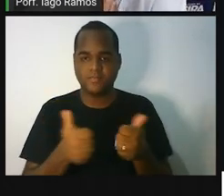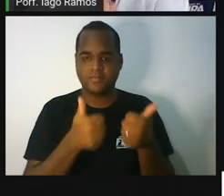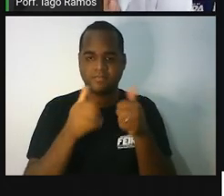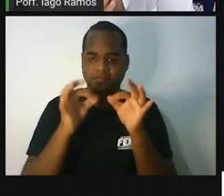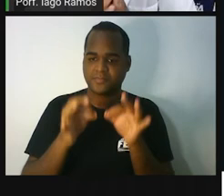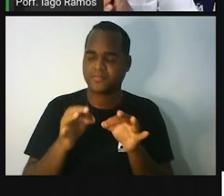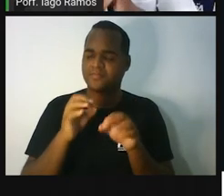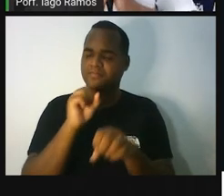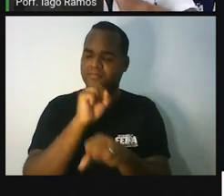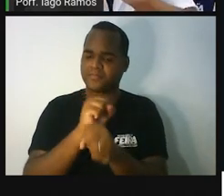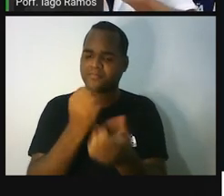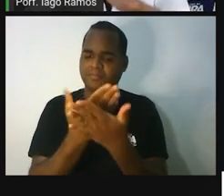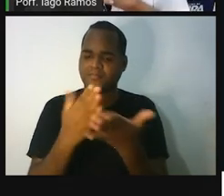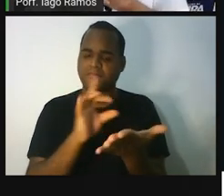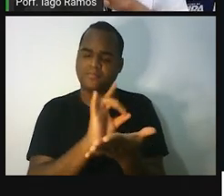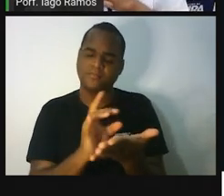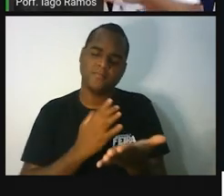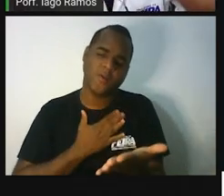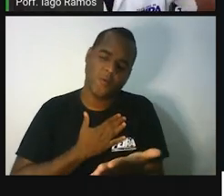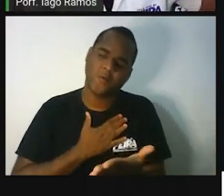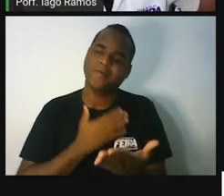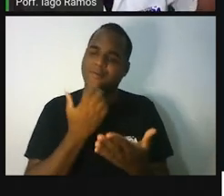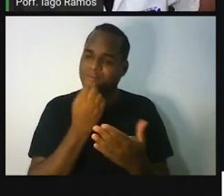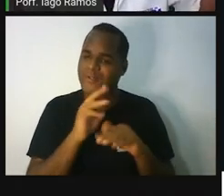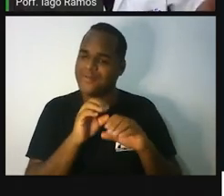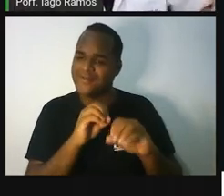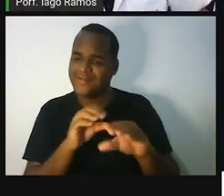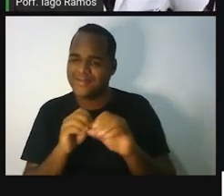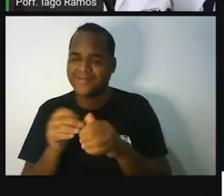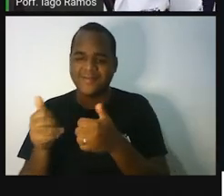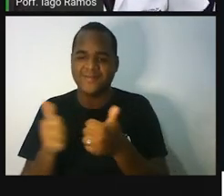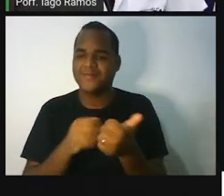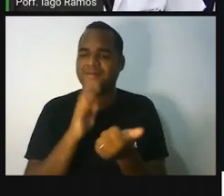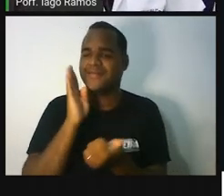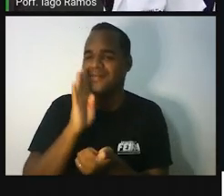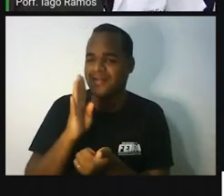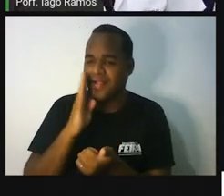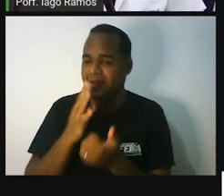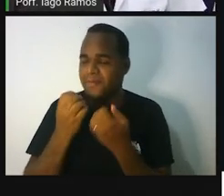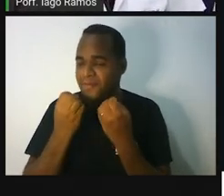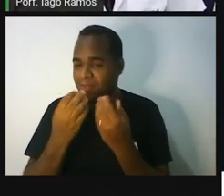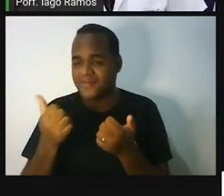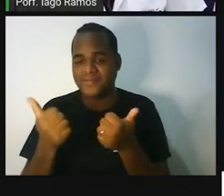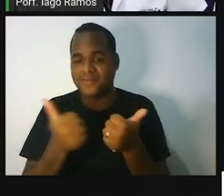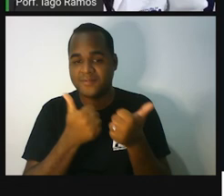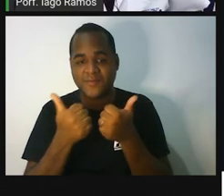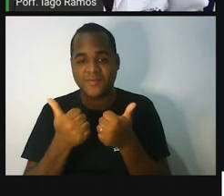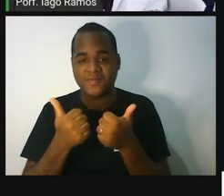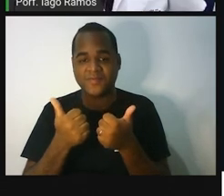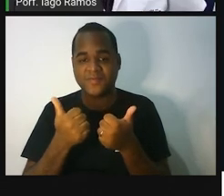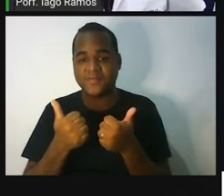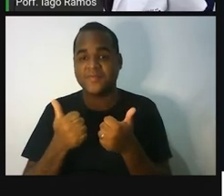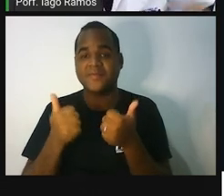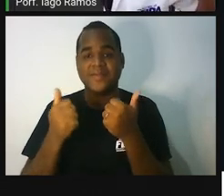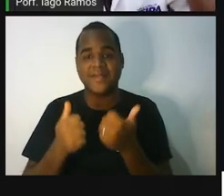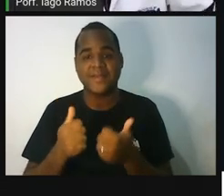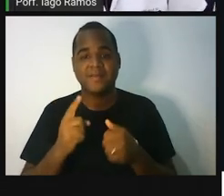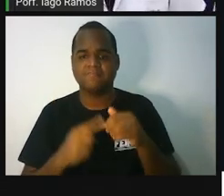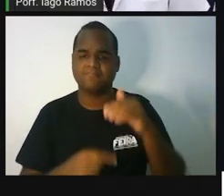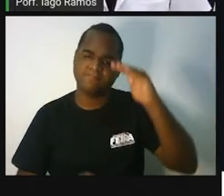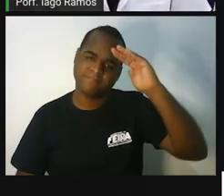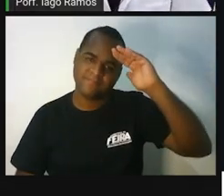eu espero que você tenha gostado dessa aula. Pra mim foi muito massa estar aqui de novo com vocês. Vou me despedindo.